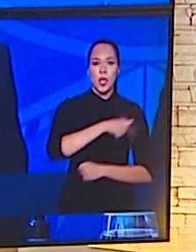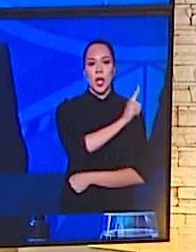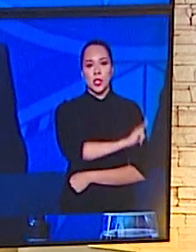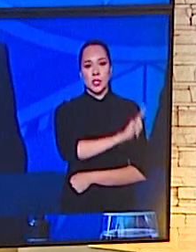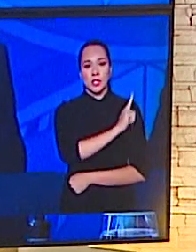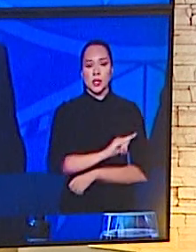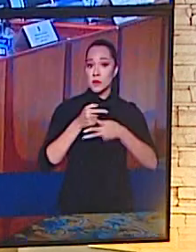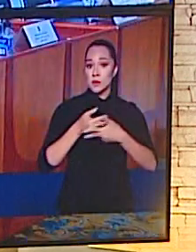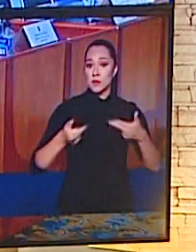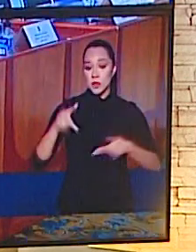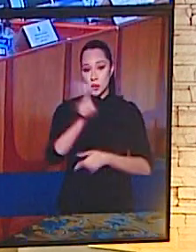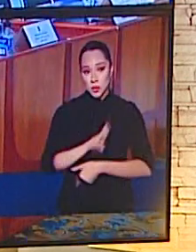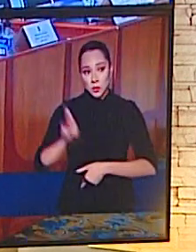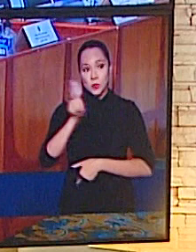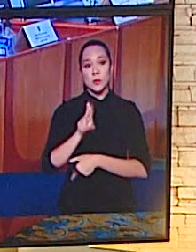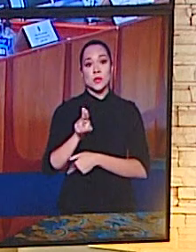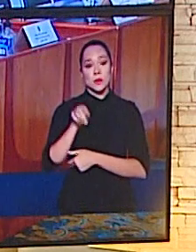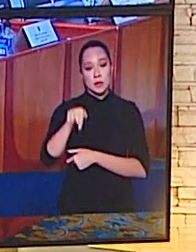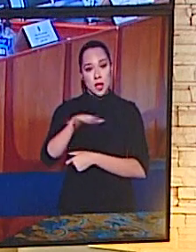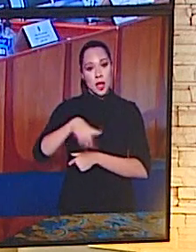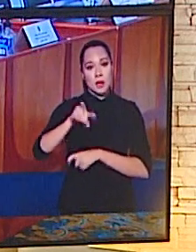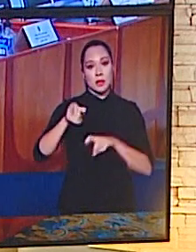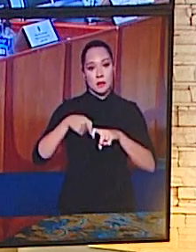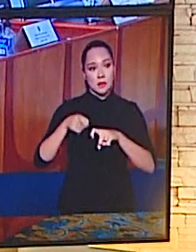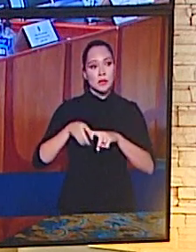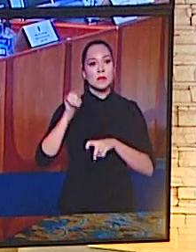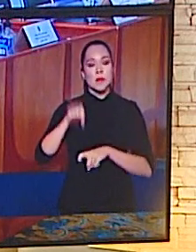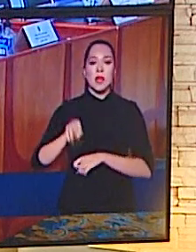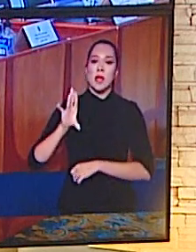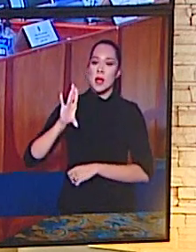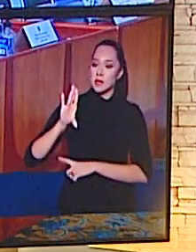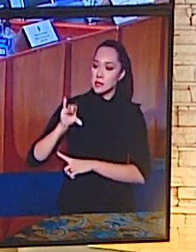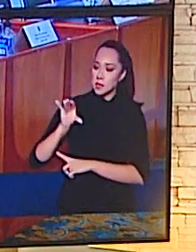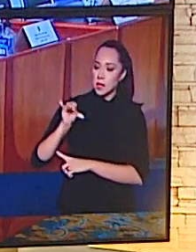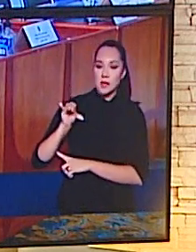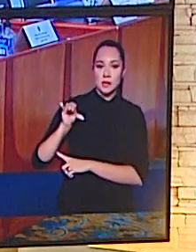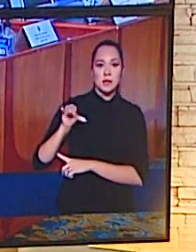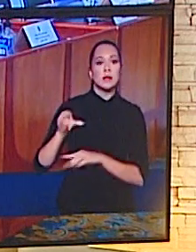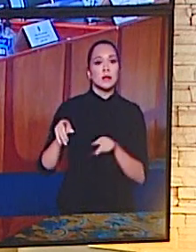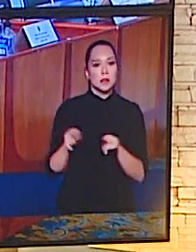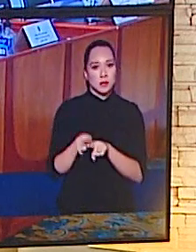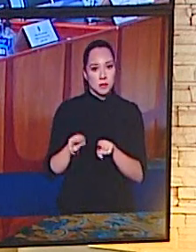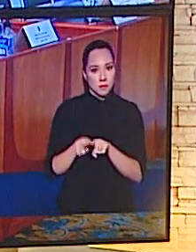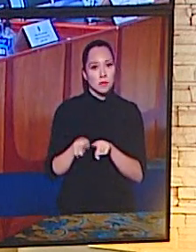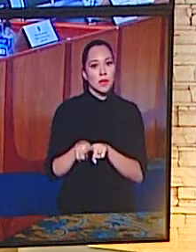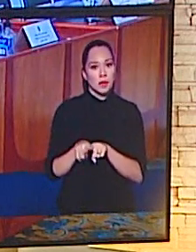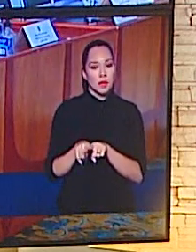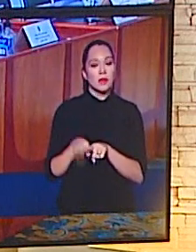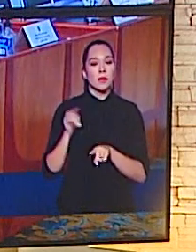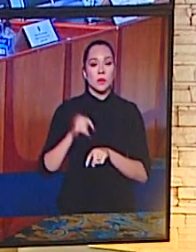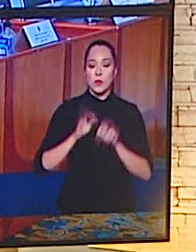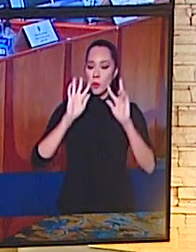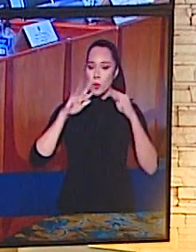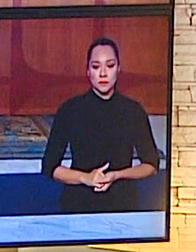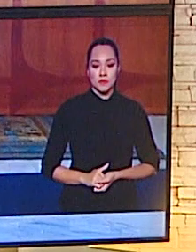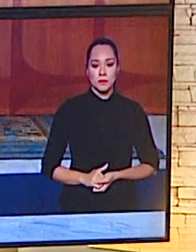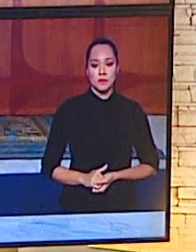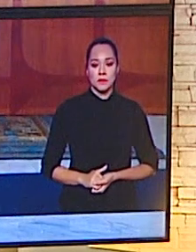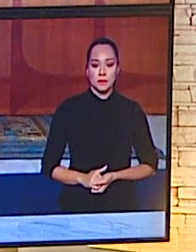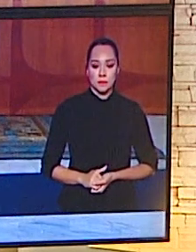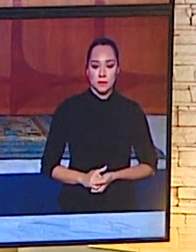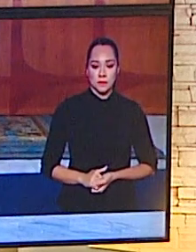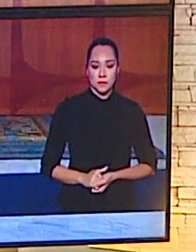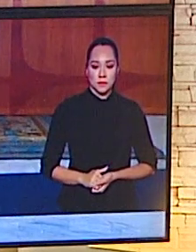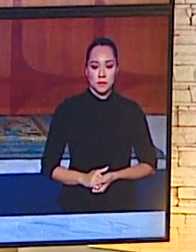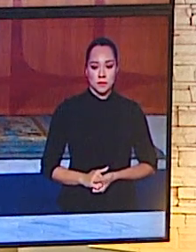instituições, com todos aqueles que podem atuar nesse cenário, nesse contexto de combate à pandemia. E principalmente falando da